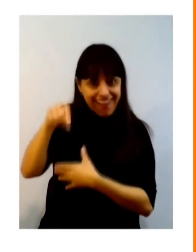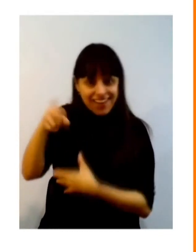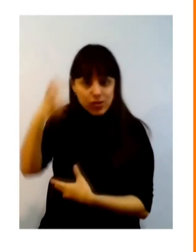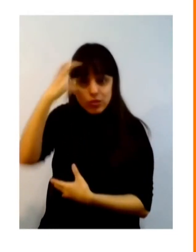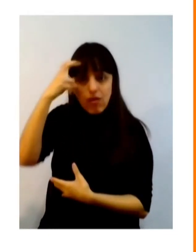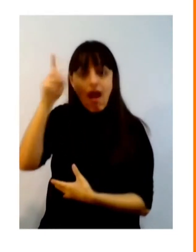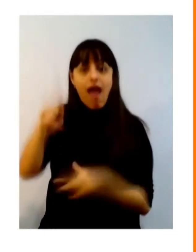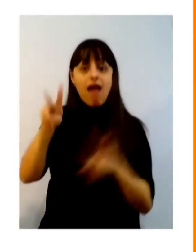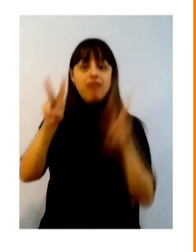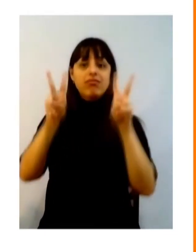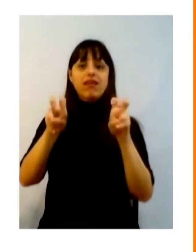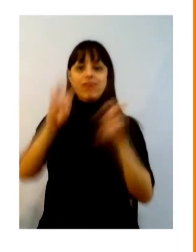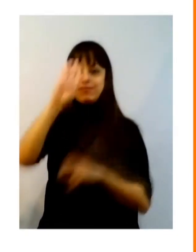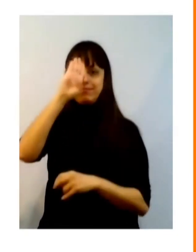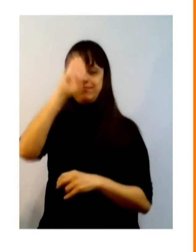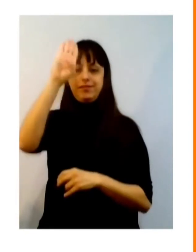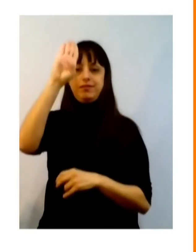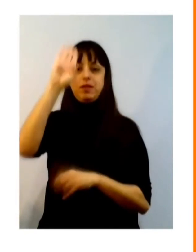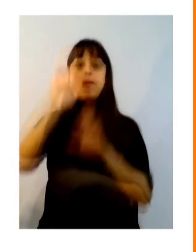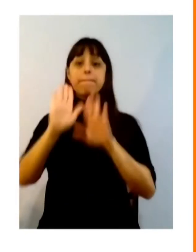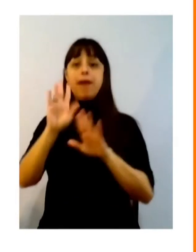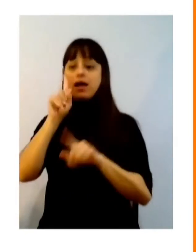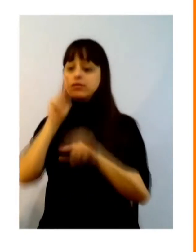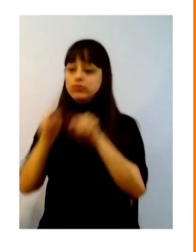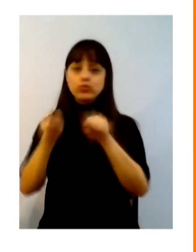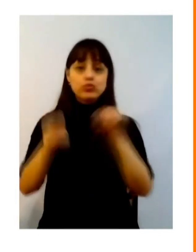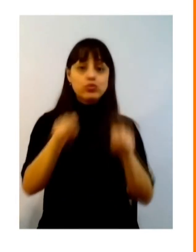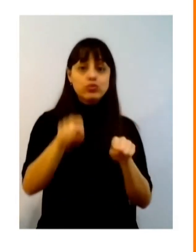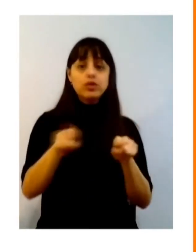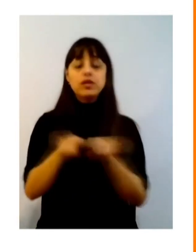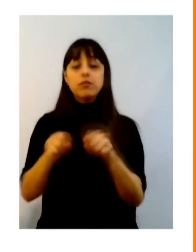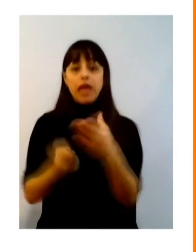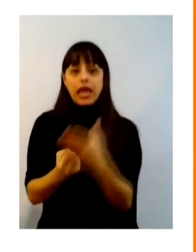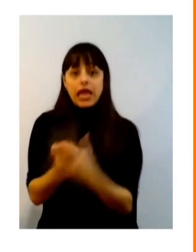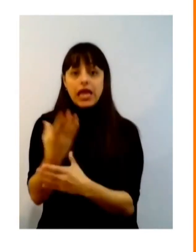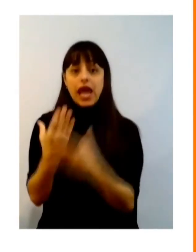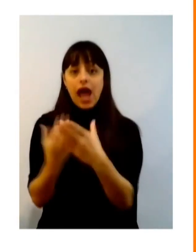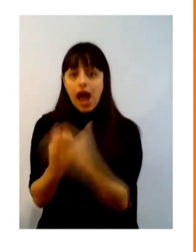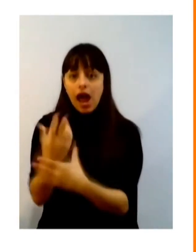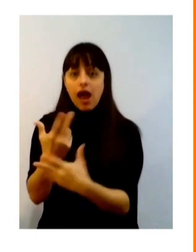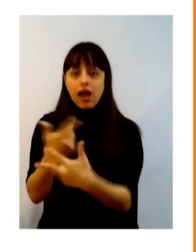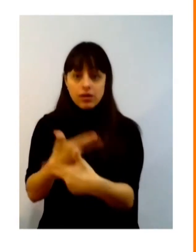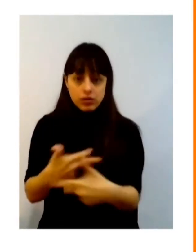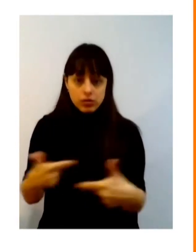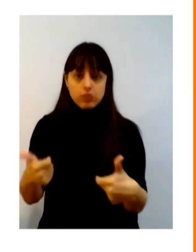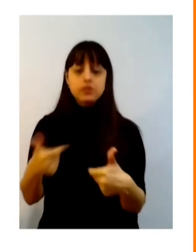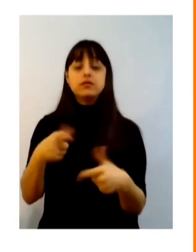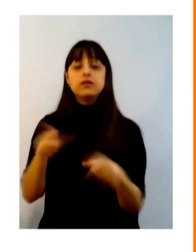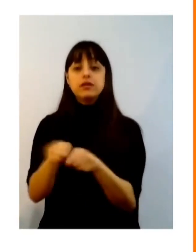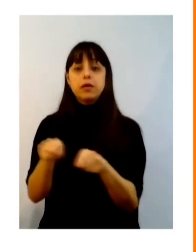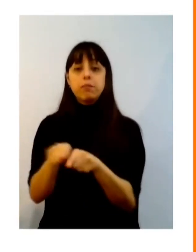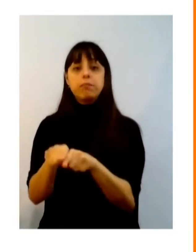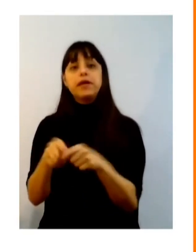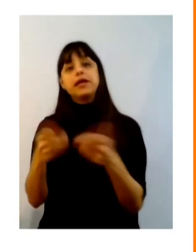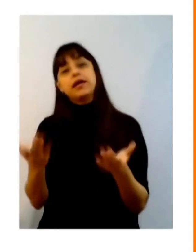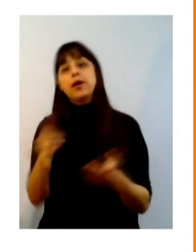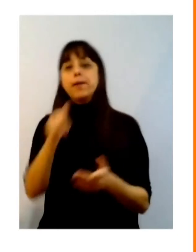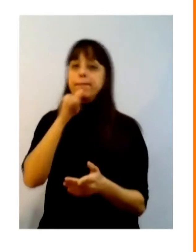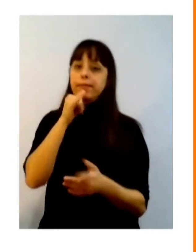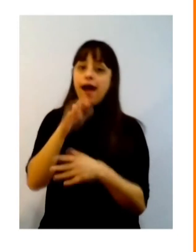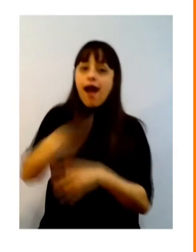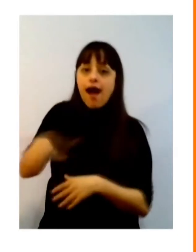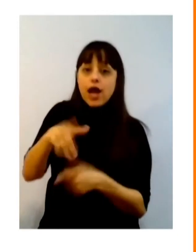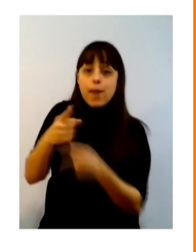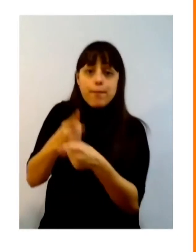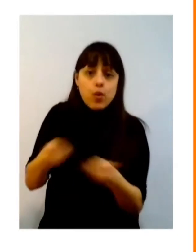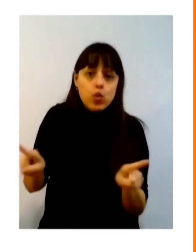porque, inclusive, a sua criação para influenciar e dar as linhas